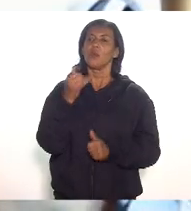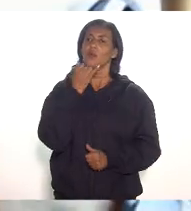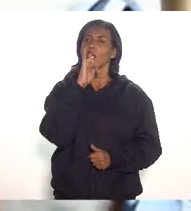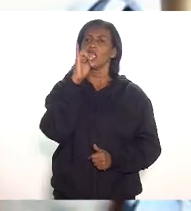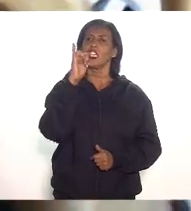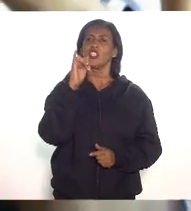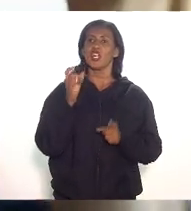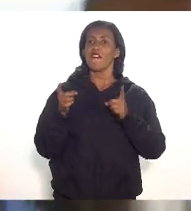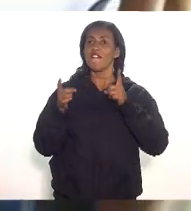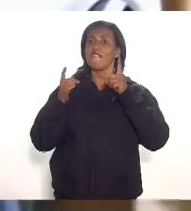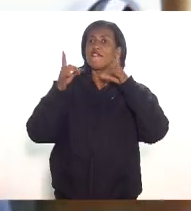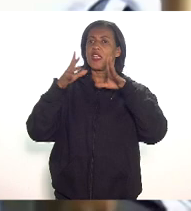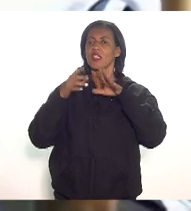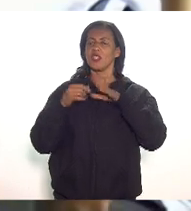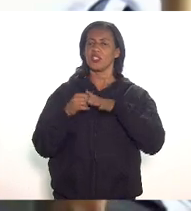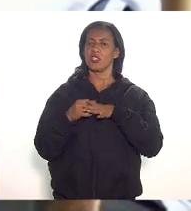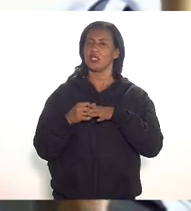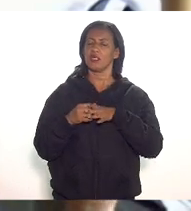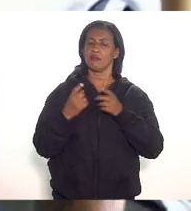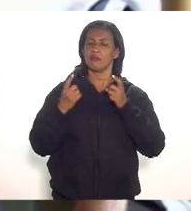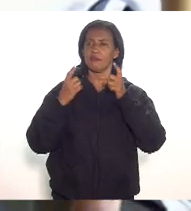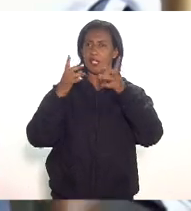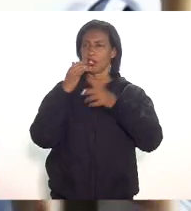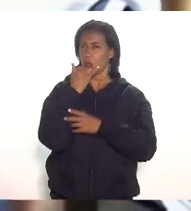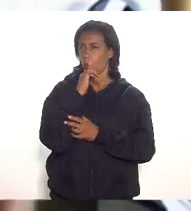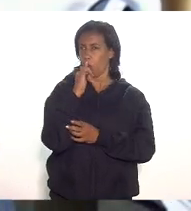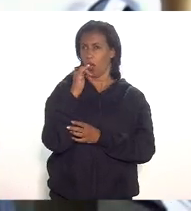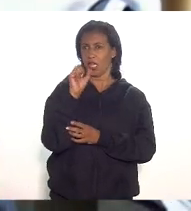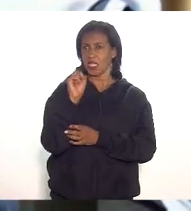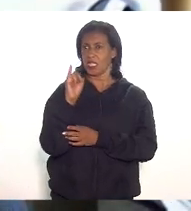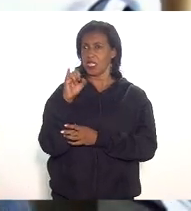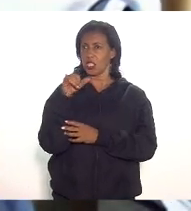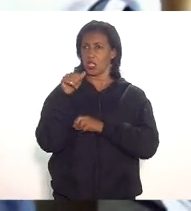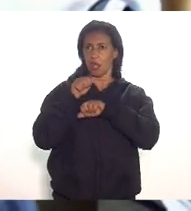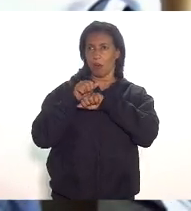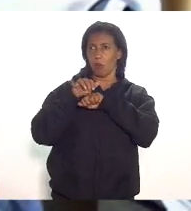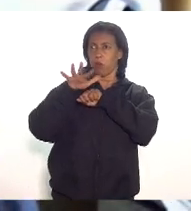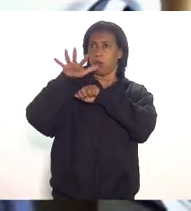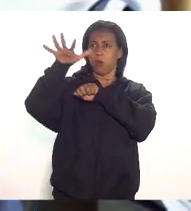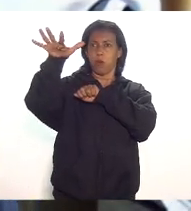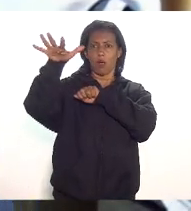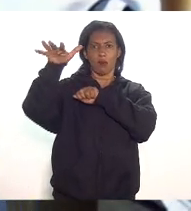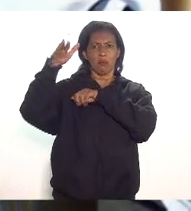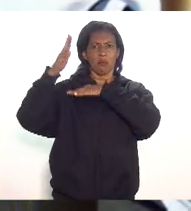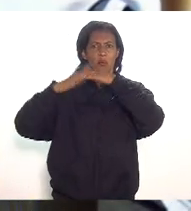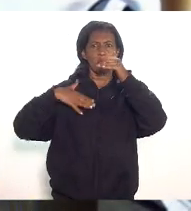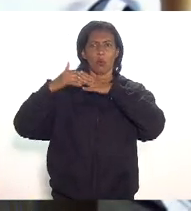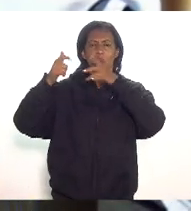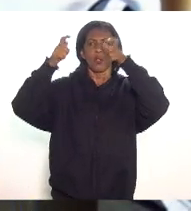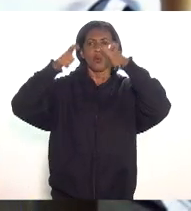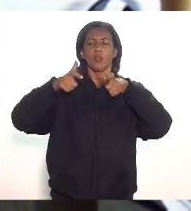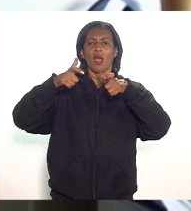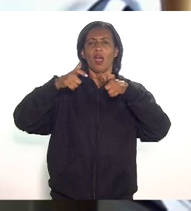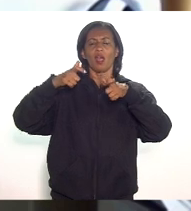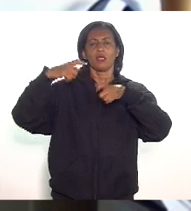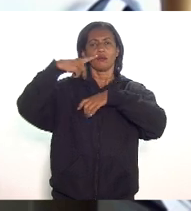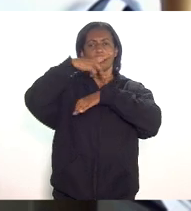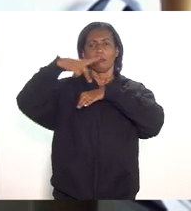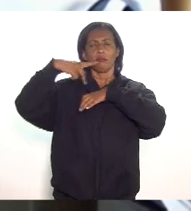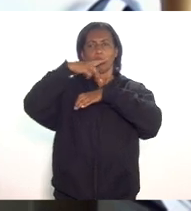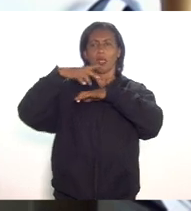sistema bota em qualquer parte do do país então quando a gente pega um tema